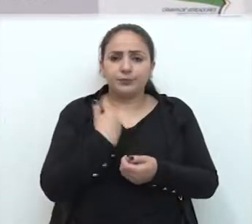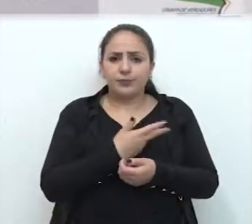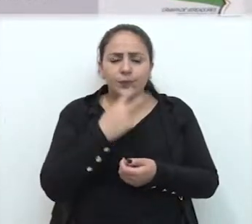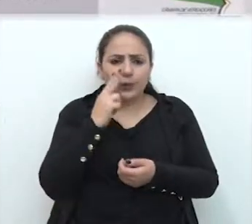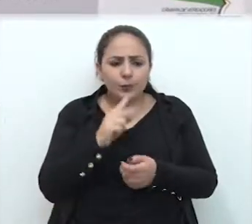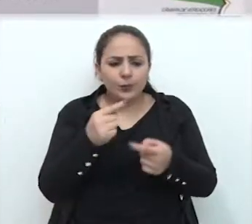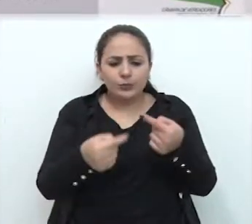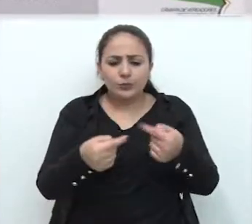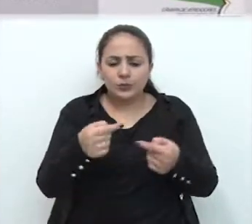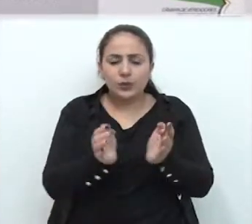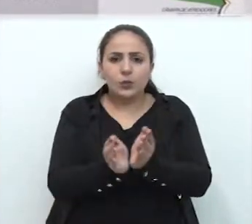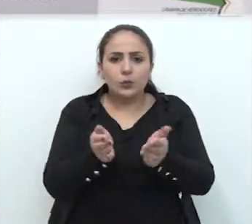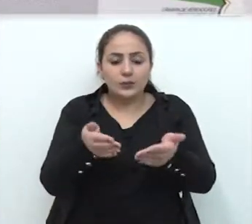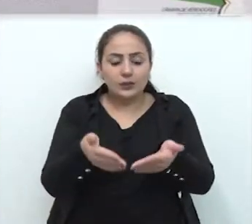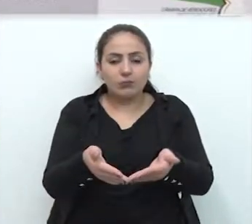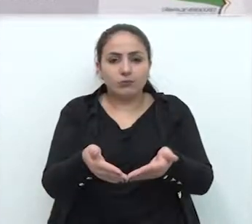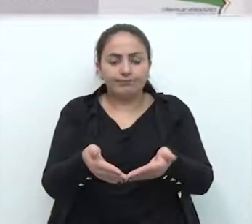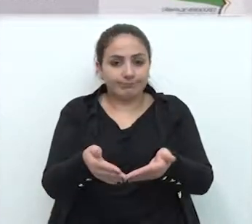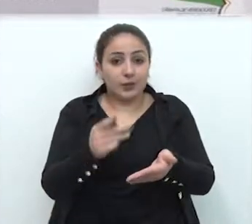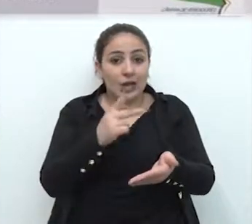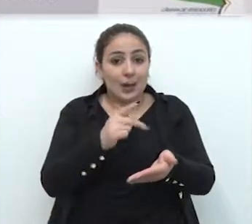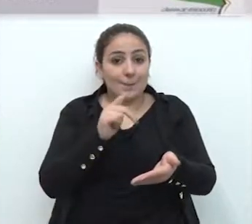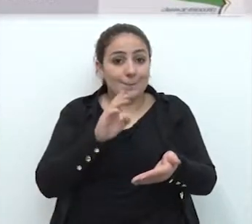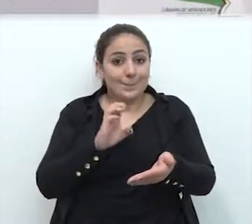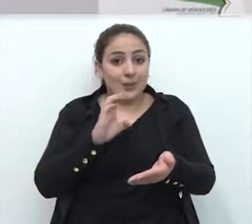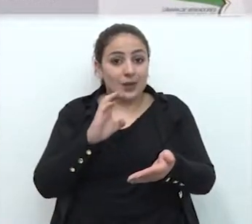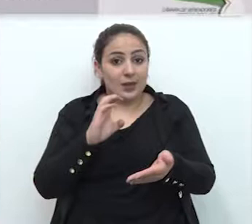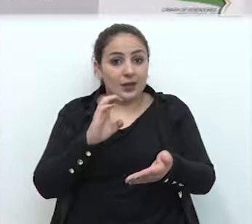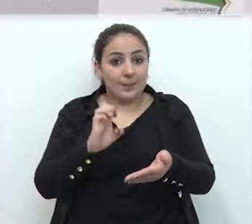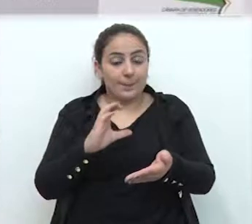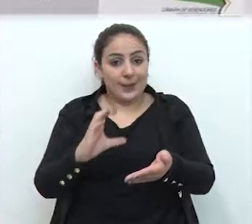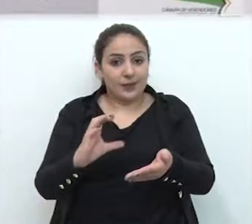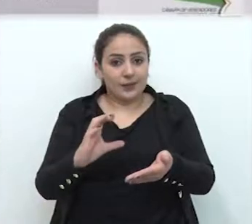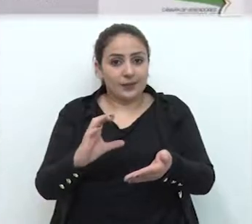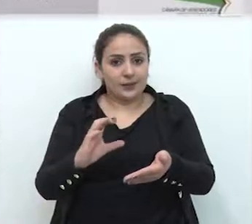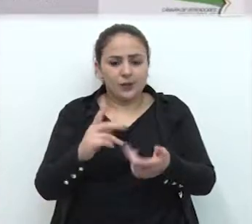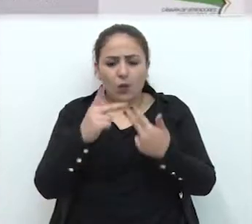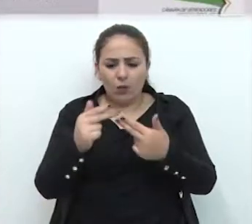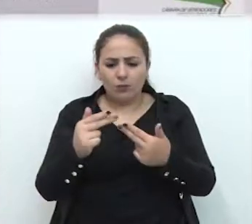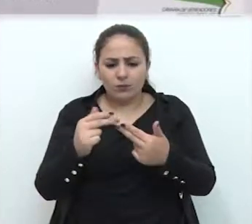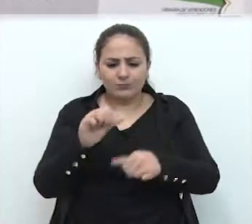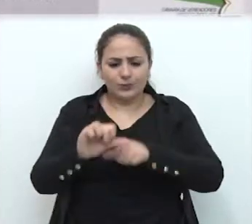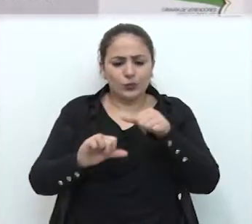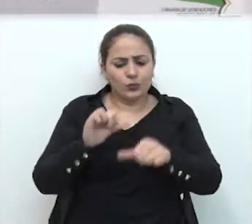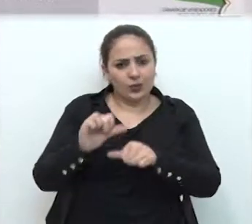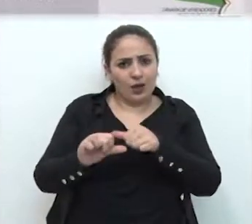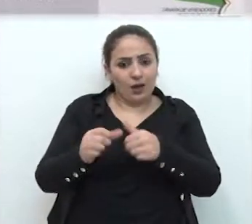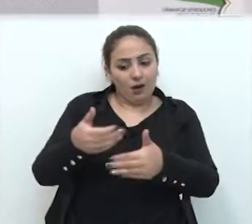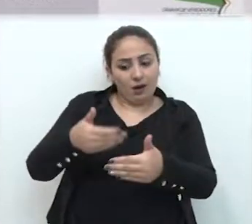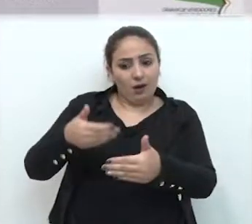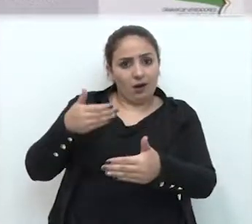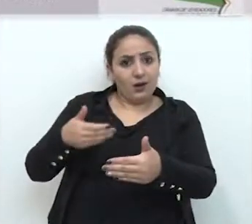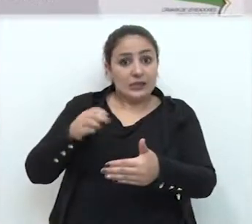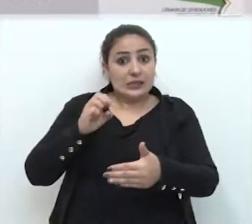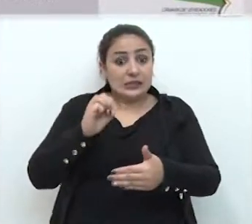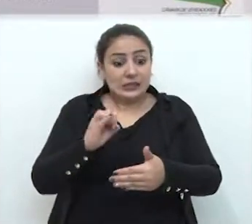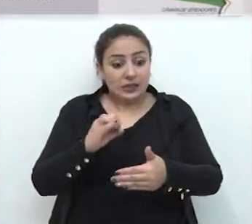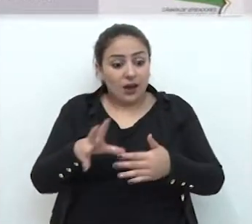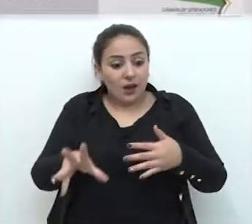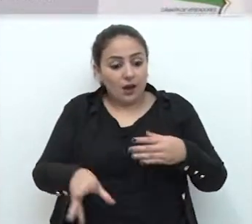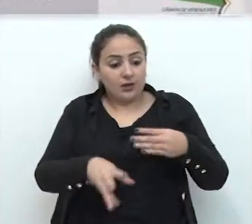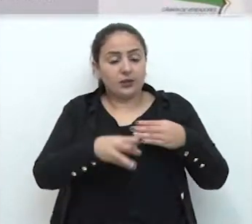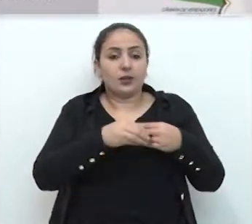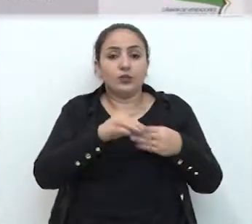numa discussão, numa comissão, uma PEC ser transmutada, virar de algo que poderia agregar